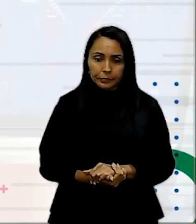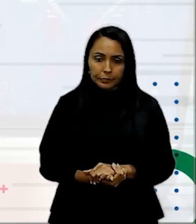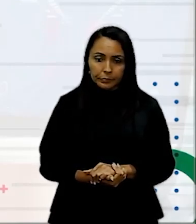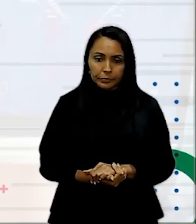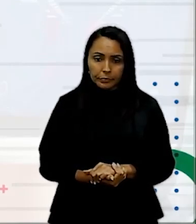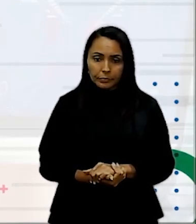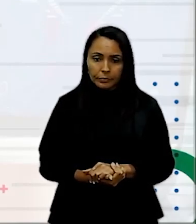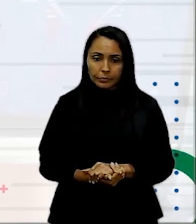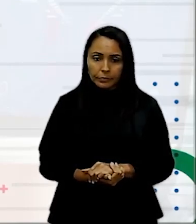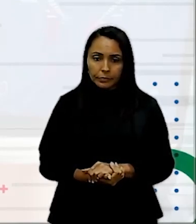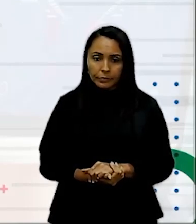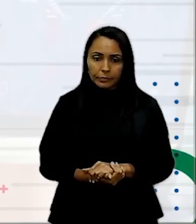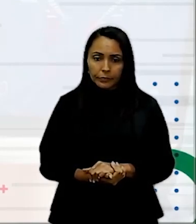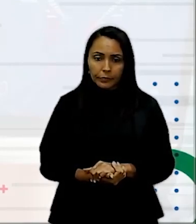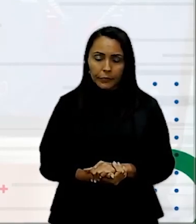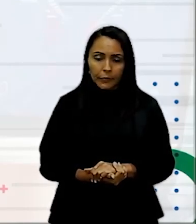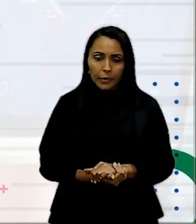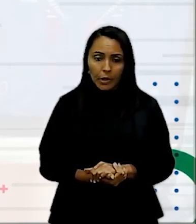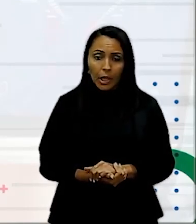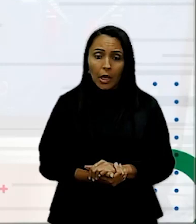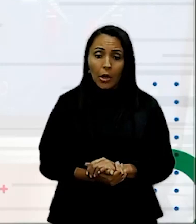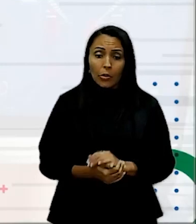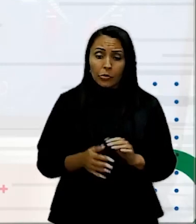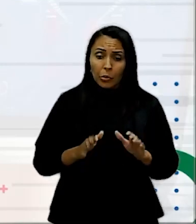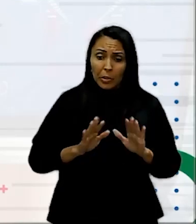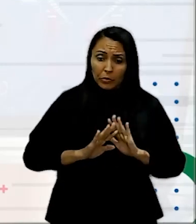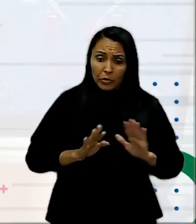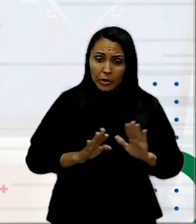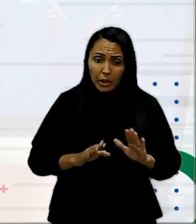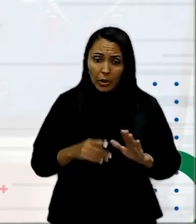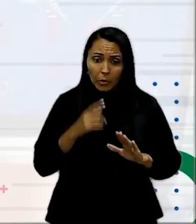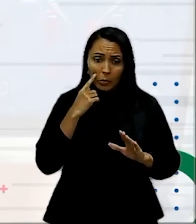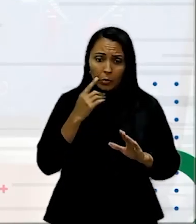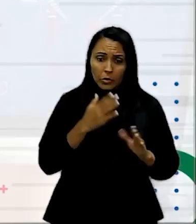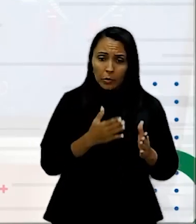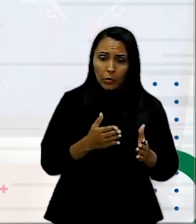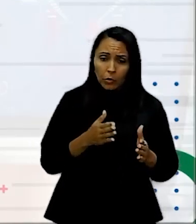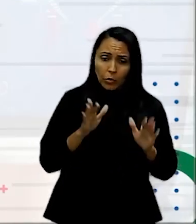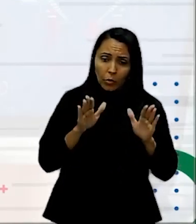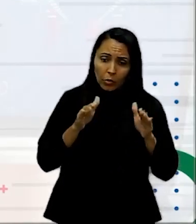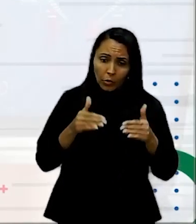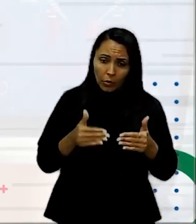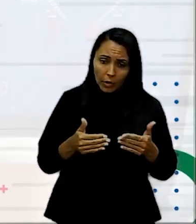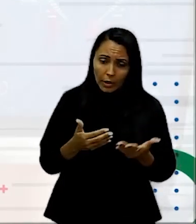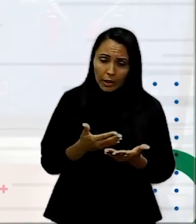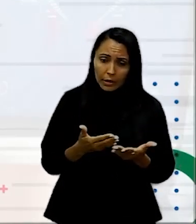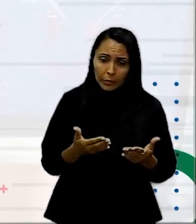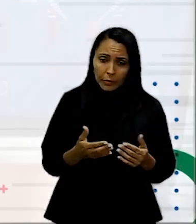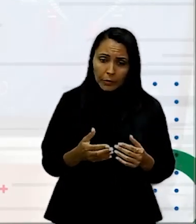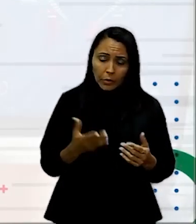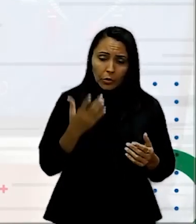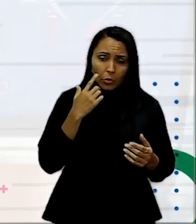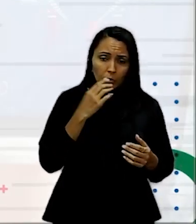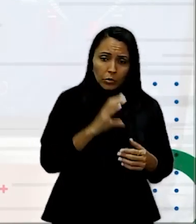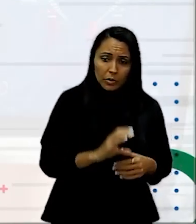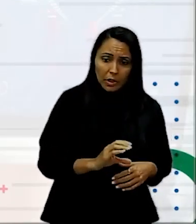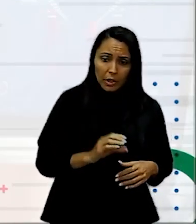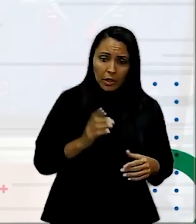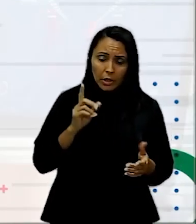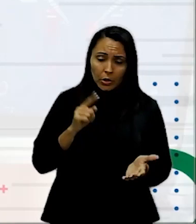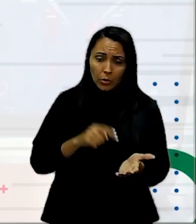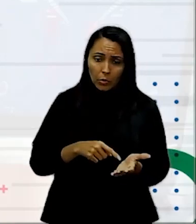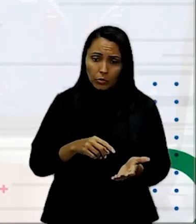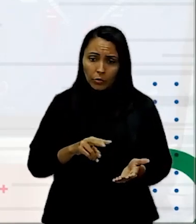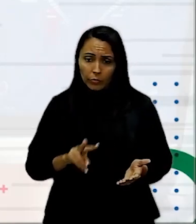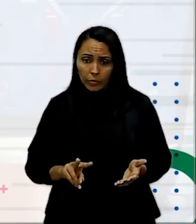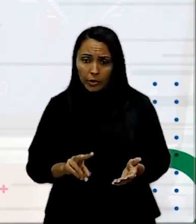Só para não ficar uma coisa muito blocada Muito Ctrl C, Ctrl V Eu posso, por exemplo, utilizar o